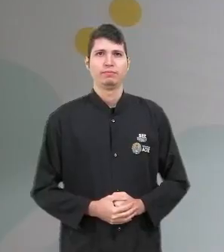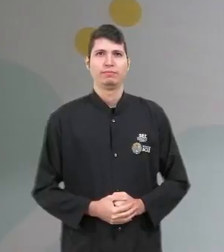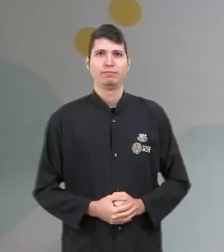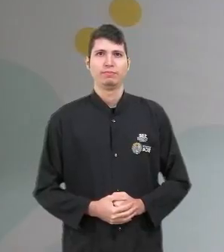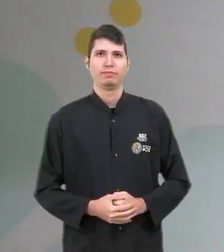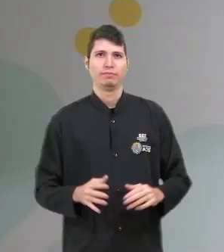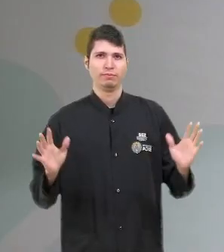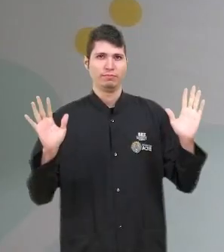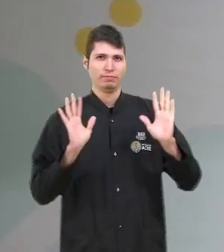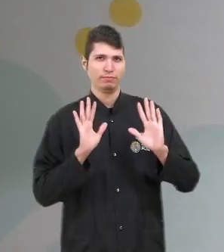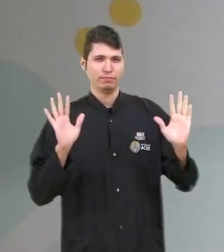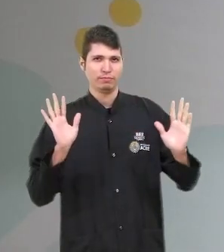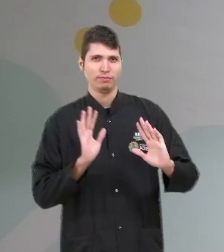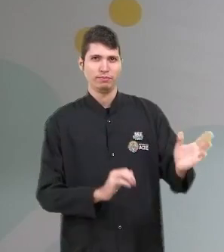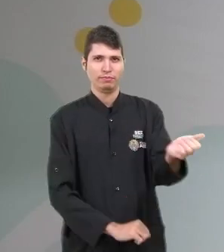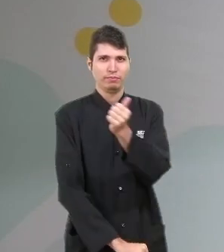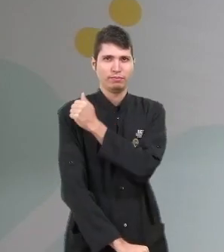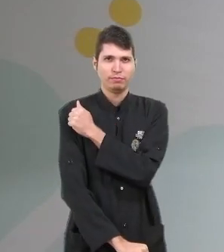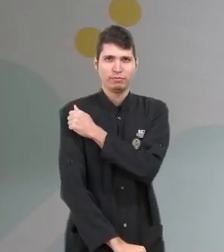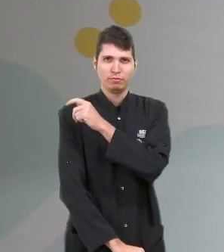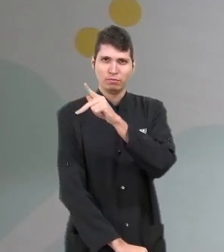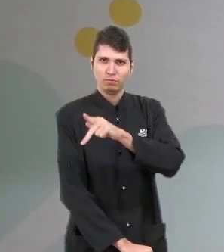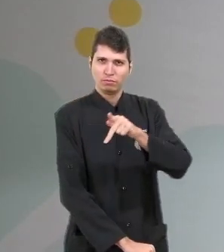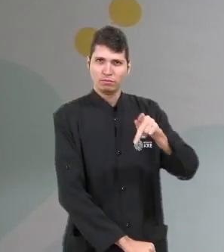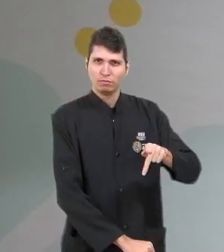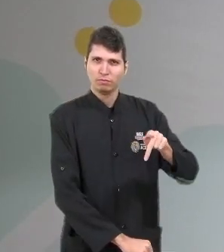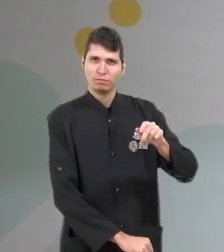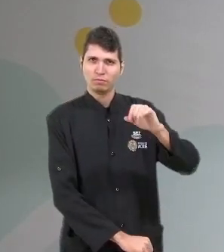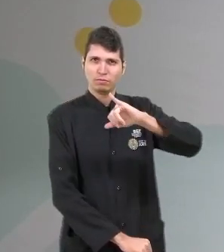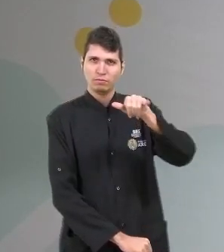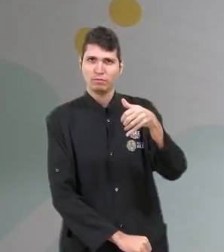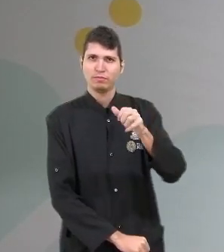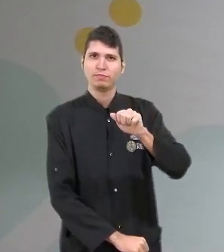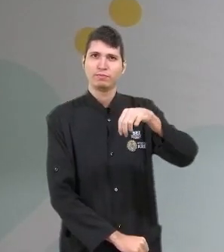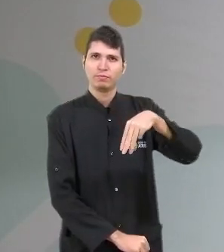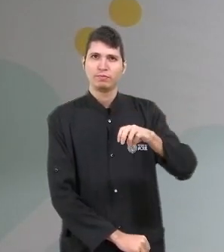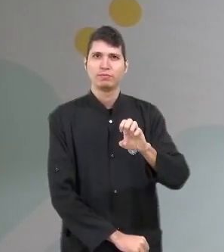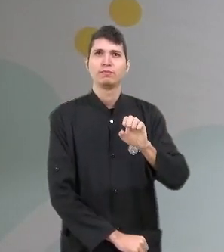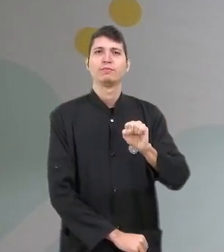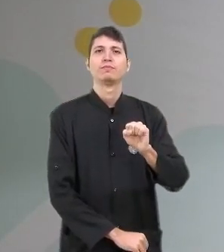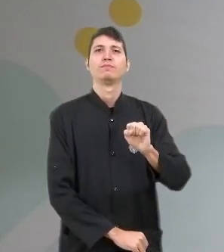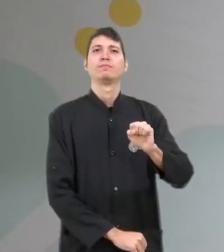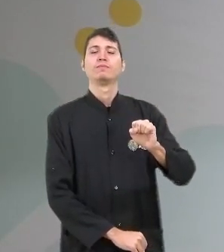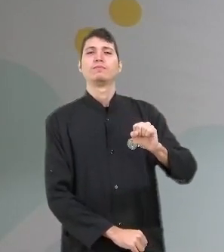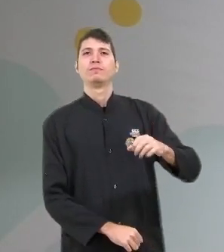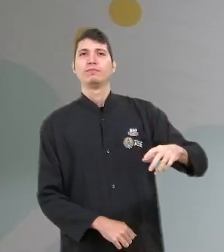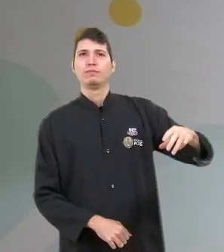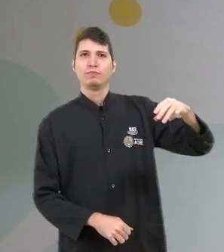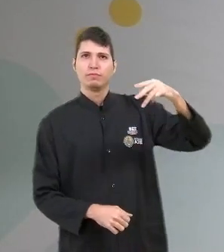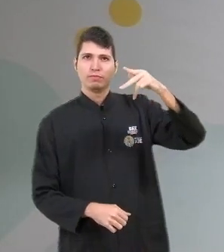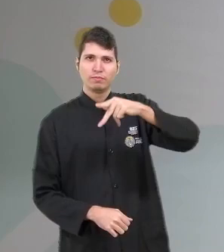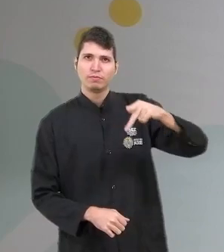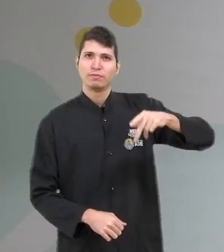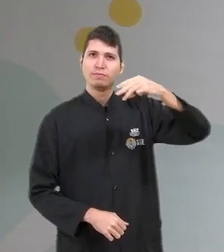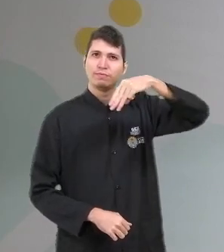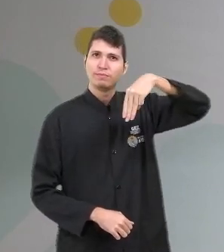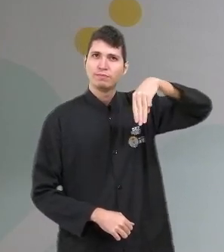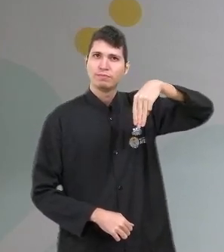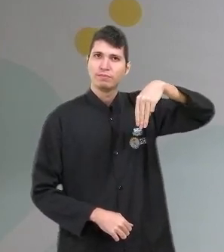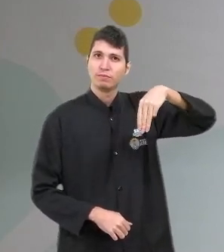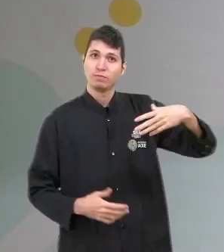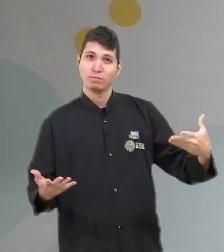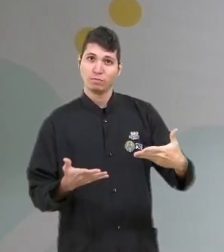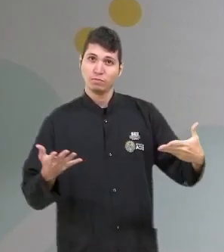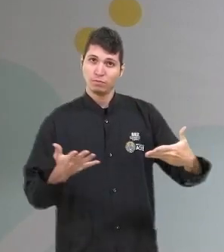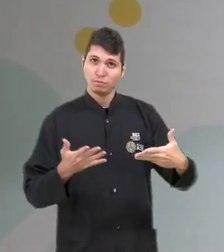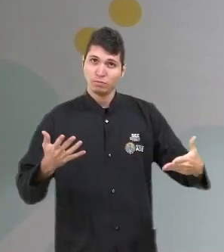Olá, estudantes! Professor James Barbosa, matemática. Hoje a gente vai tratar de geometria plana, né? Geometria plana 2, já que a